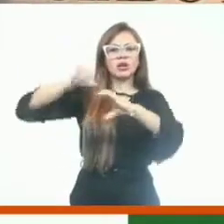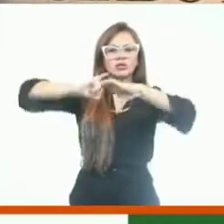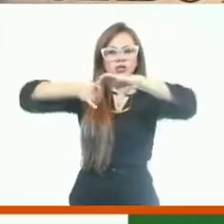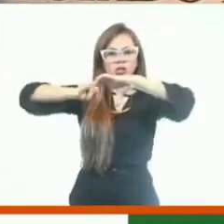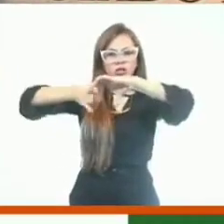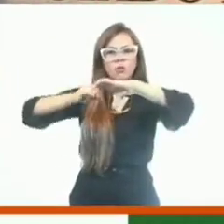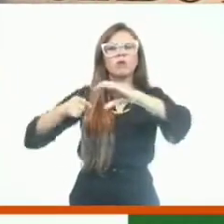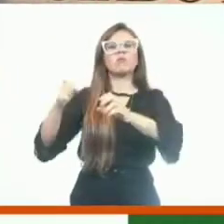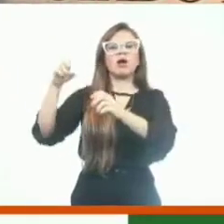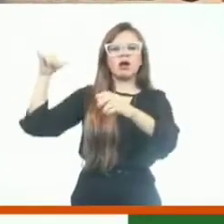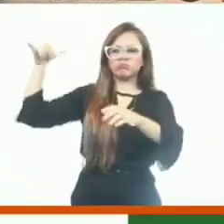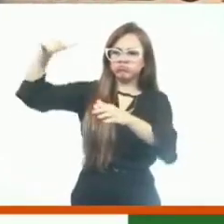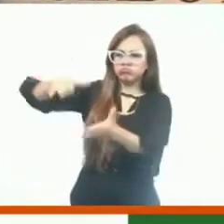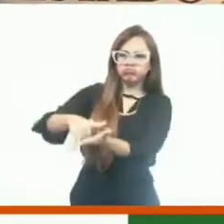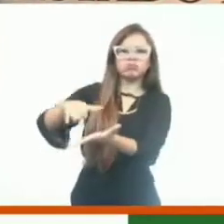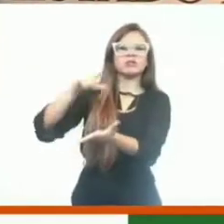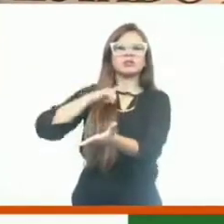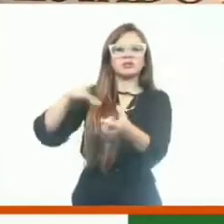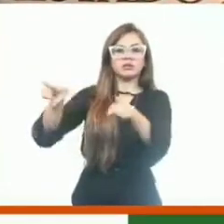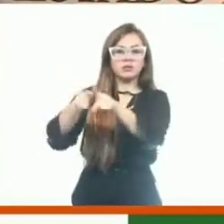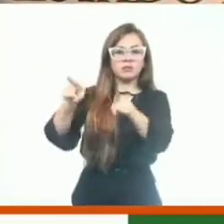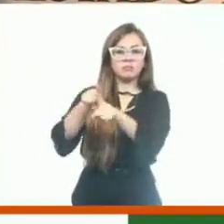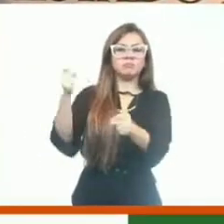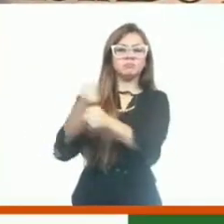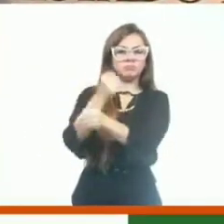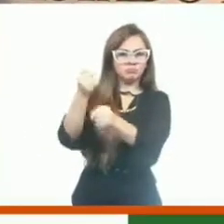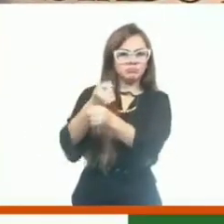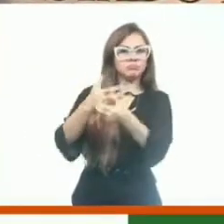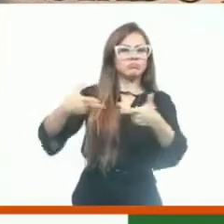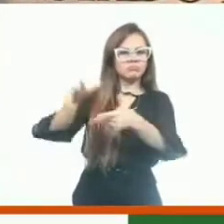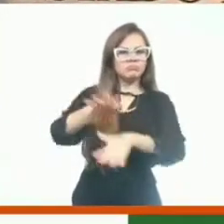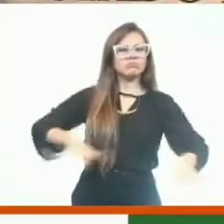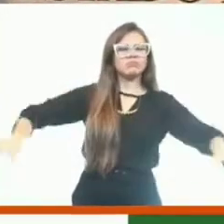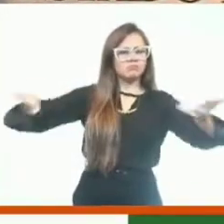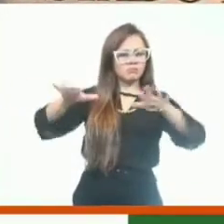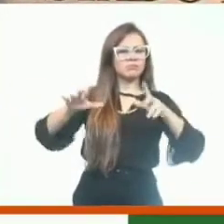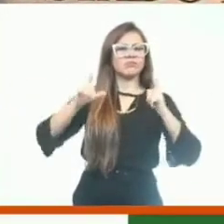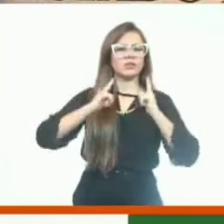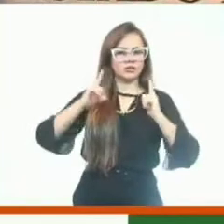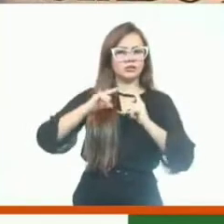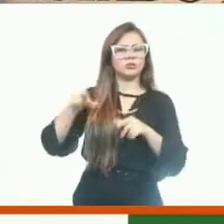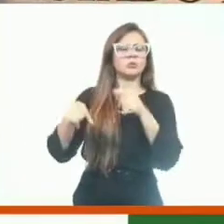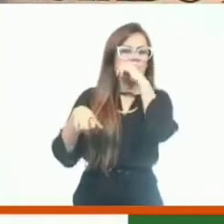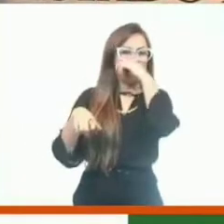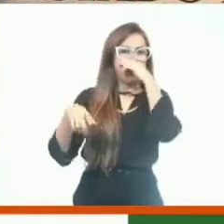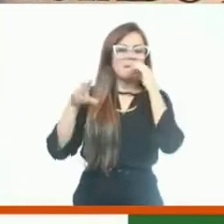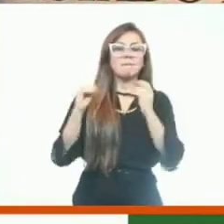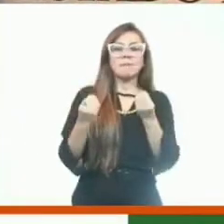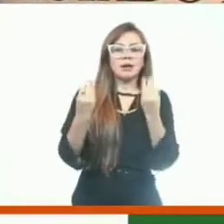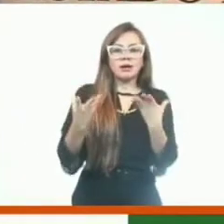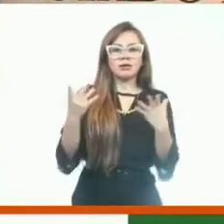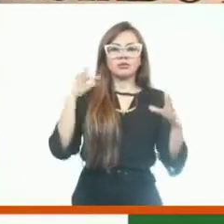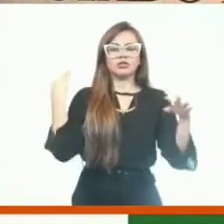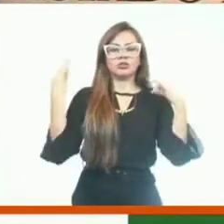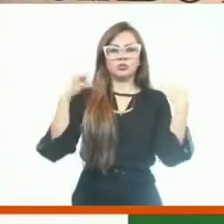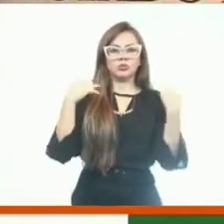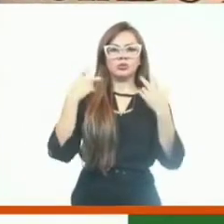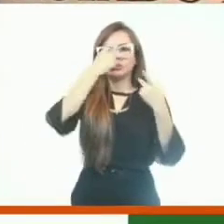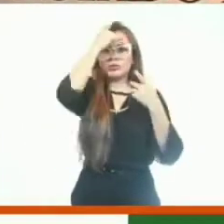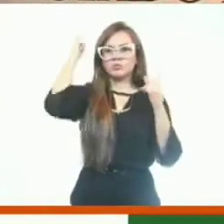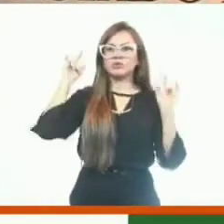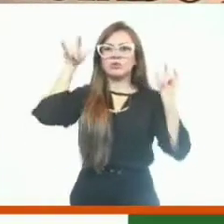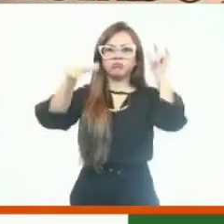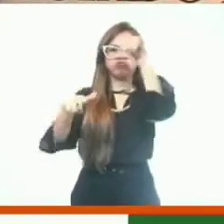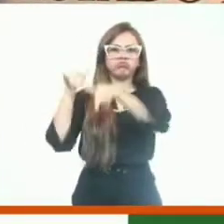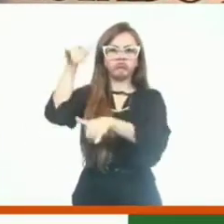colocamos voos para aquele município, para aquela região, pela vocação de um grande destino,